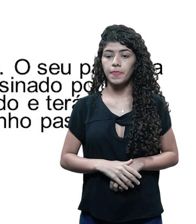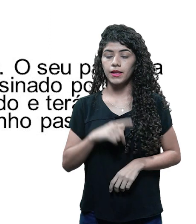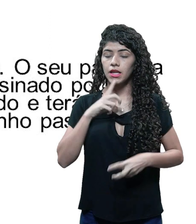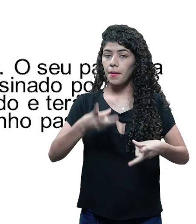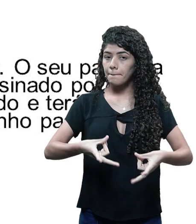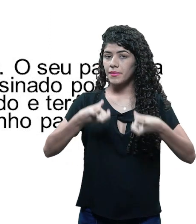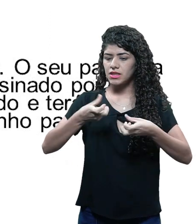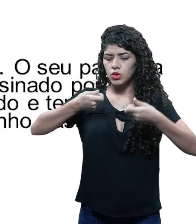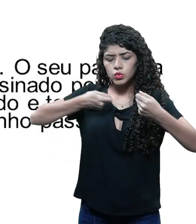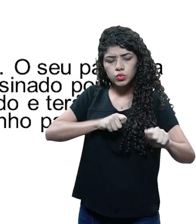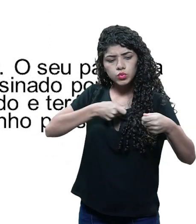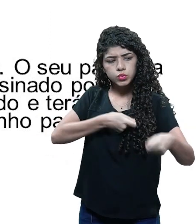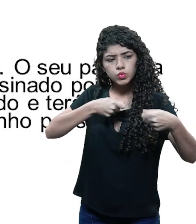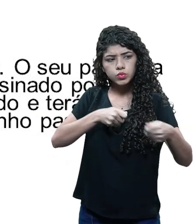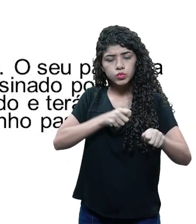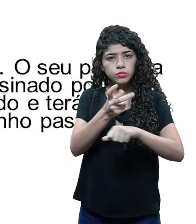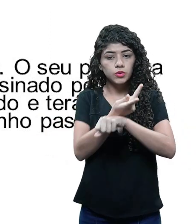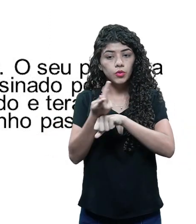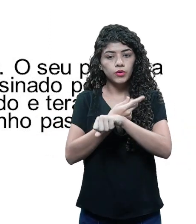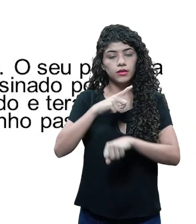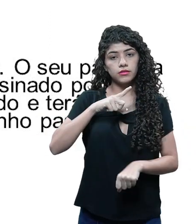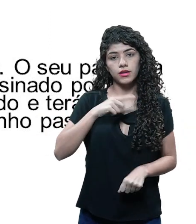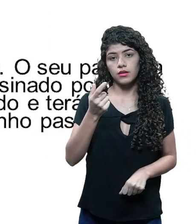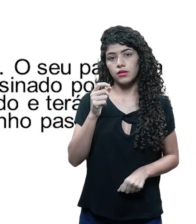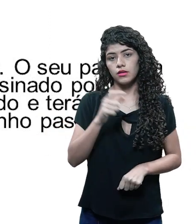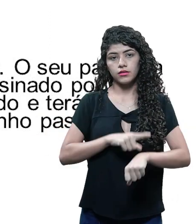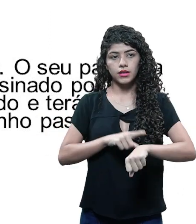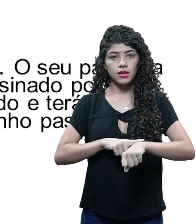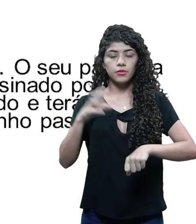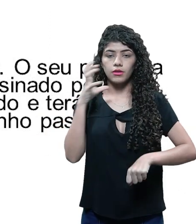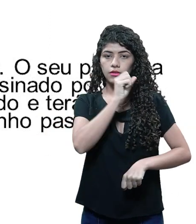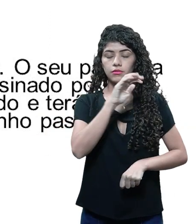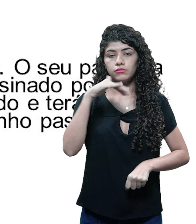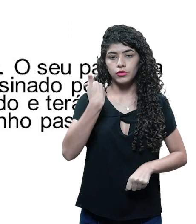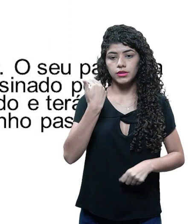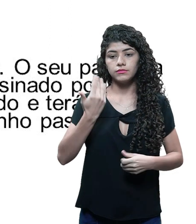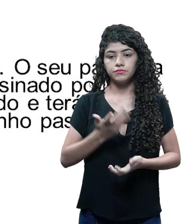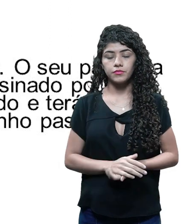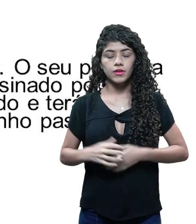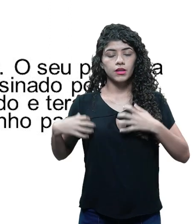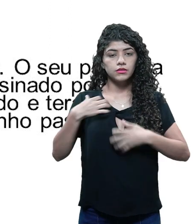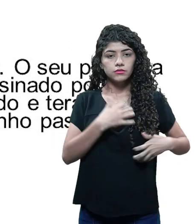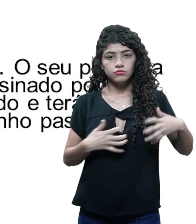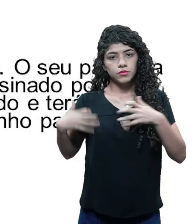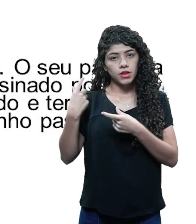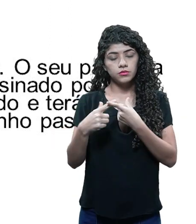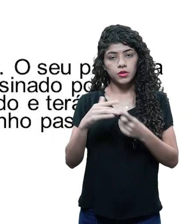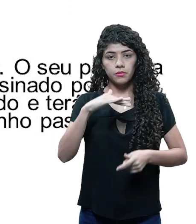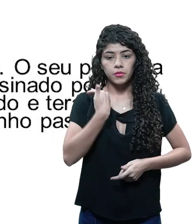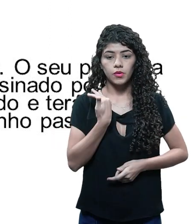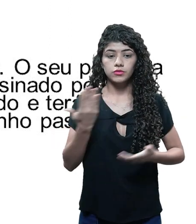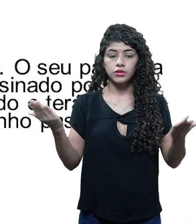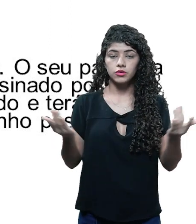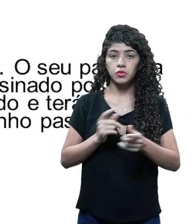percebido, perseguido e terá pouco tempo de vida. Angustiado pela perspectiva da morte,